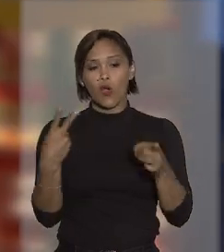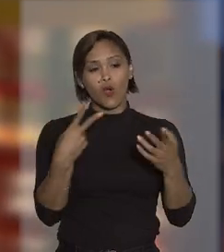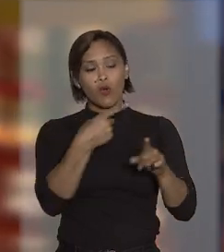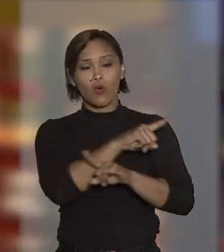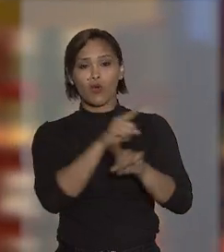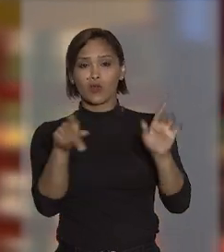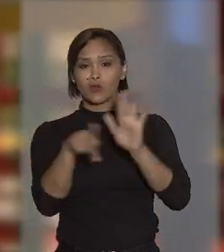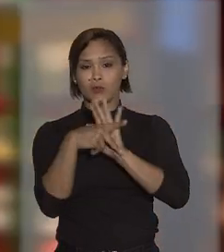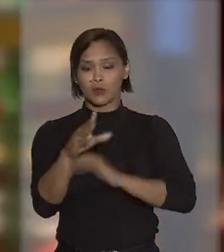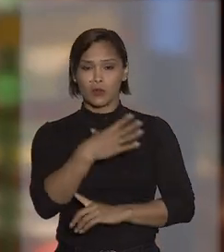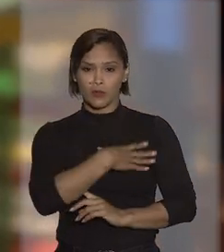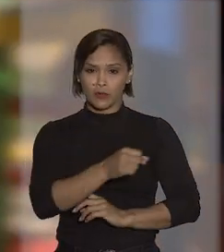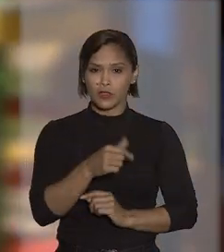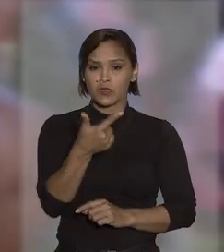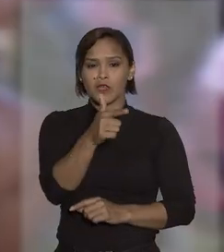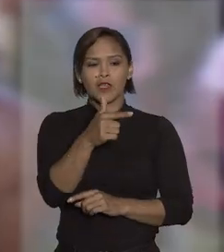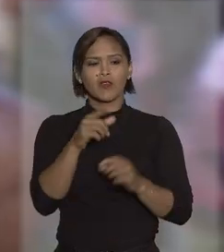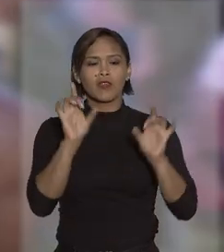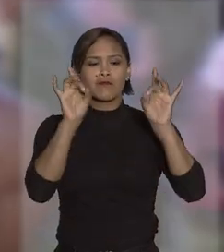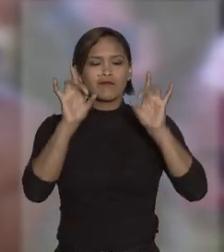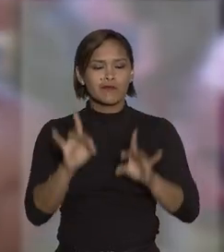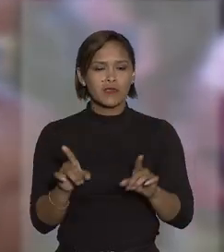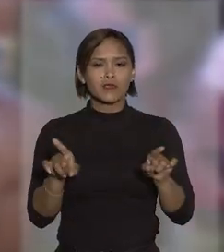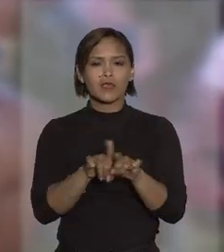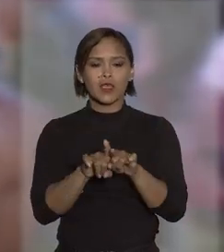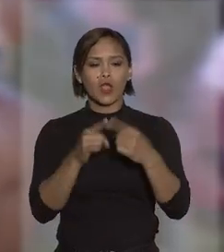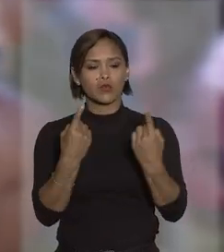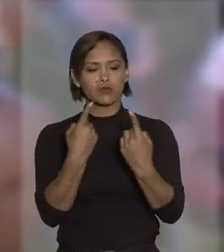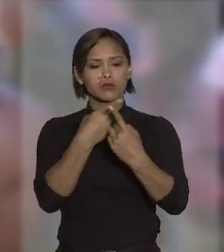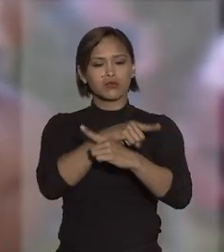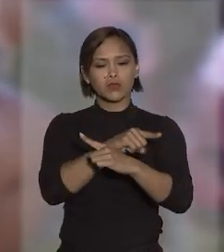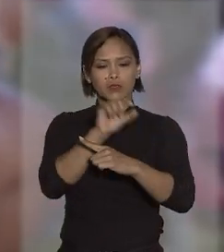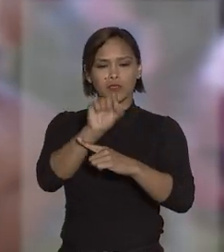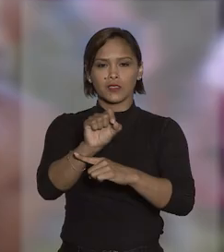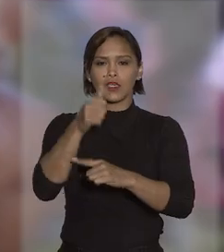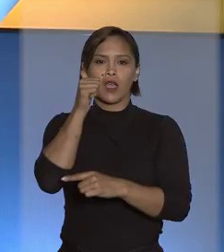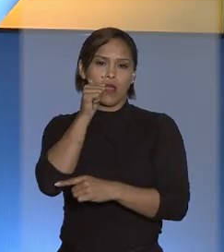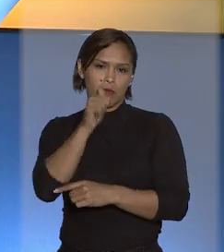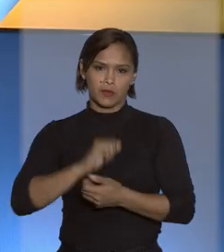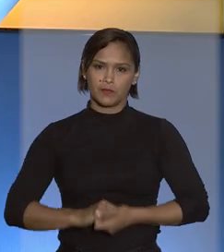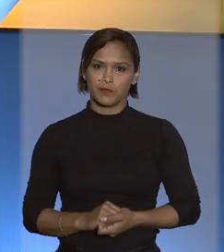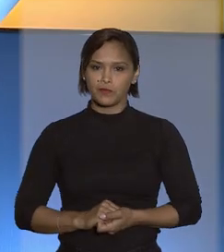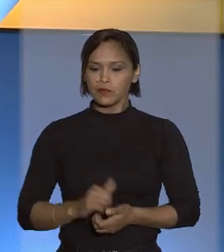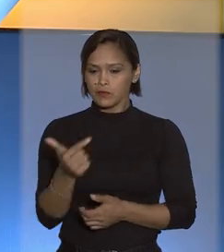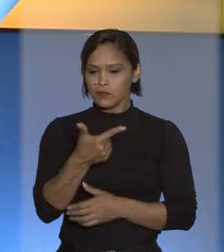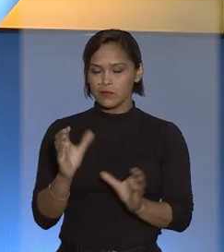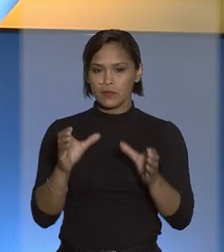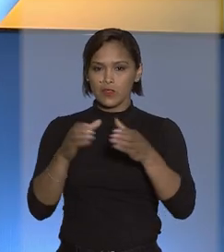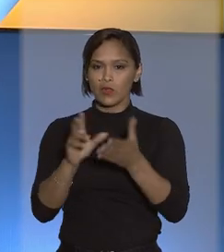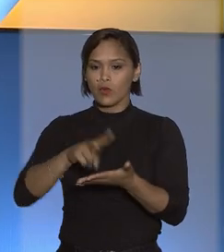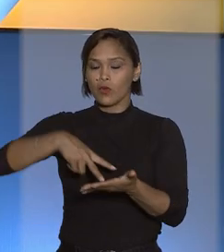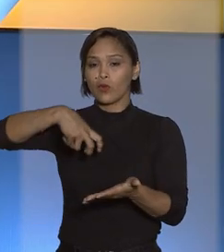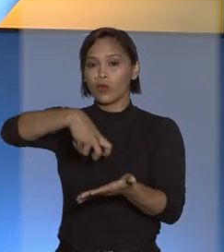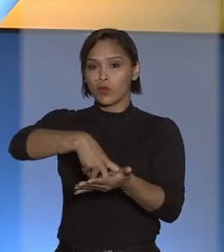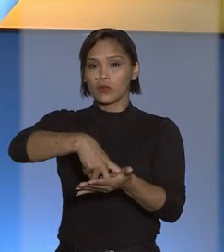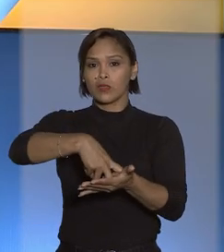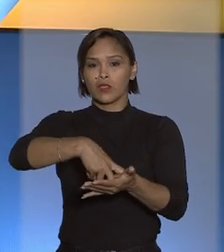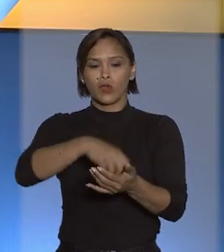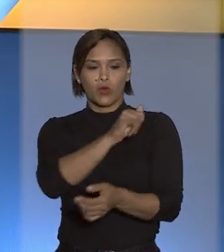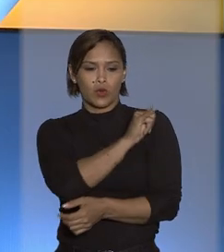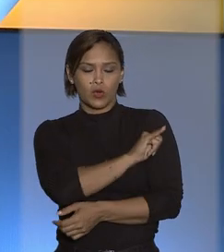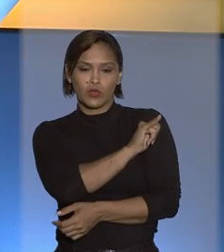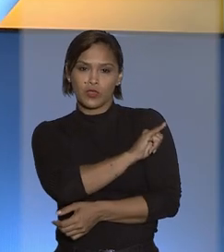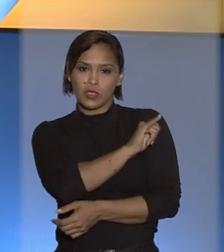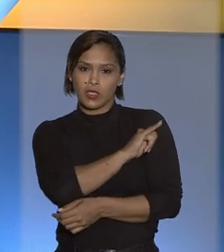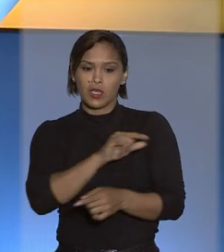próprios filhos, e não haja situação excepcional que contraindique a medida. A segunda turma condenou o estado do